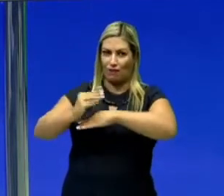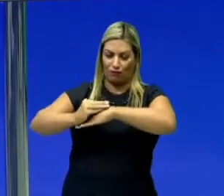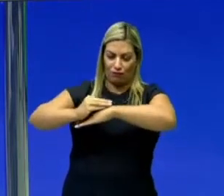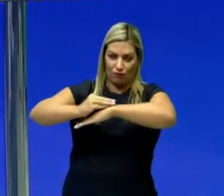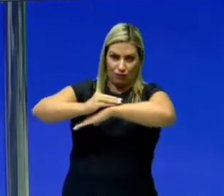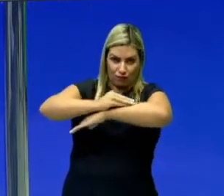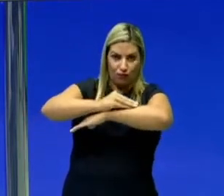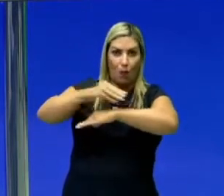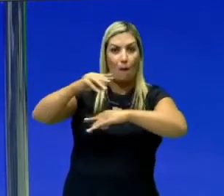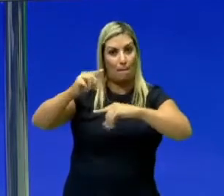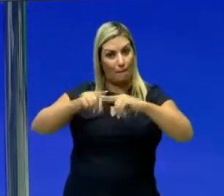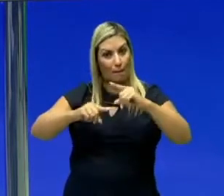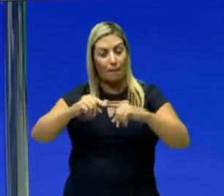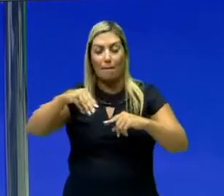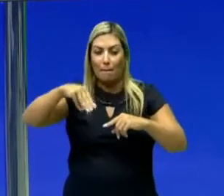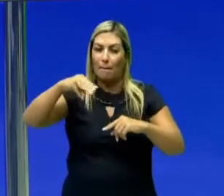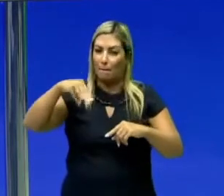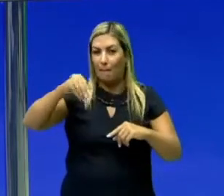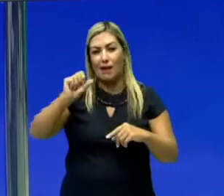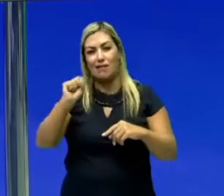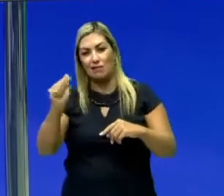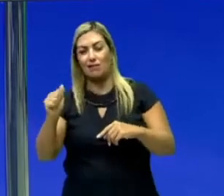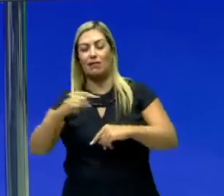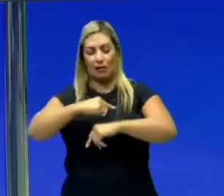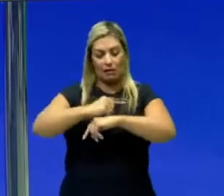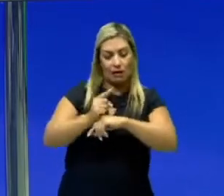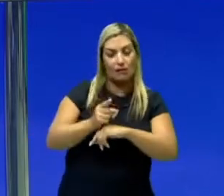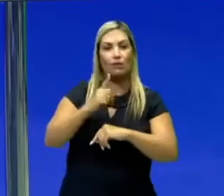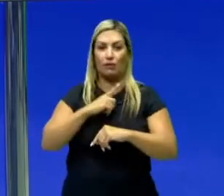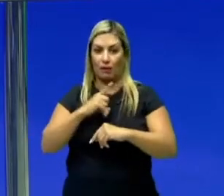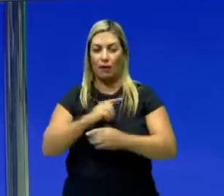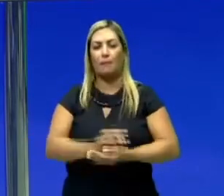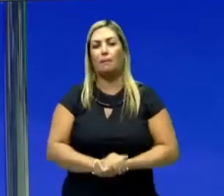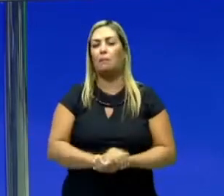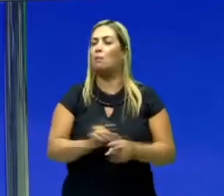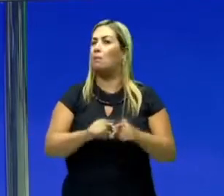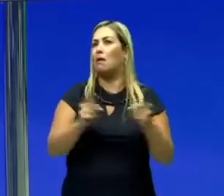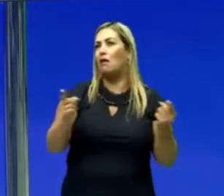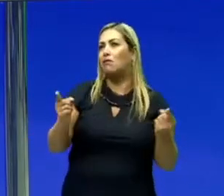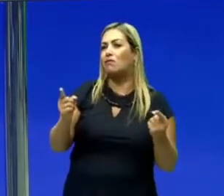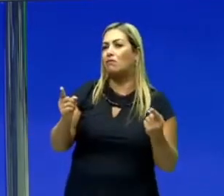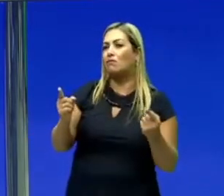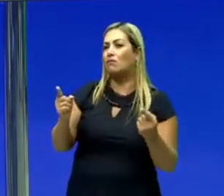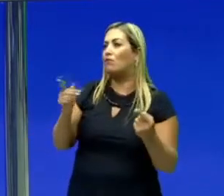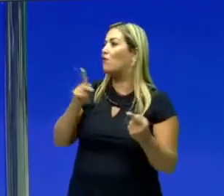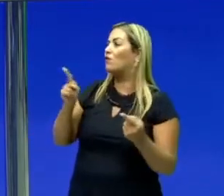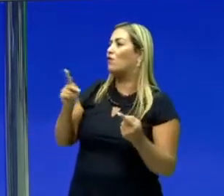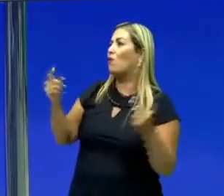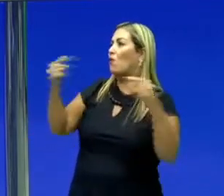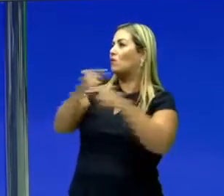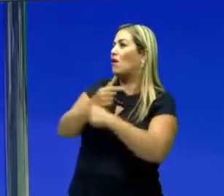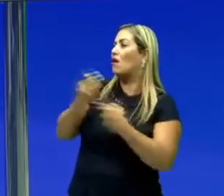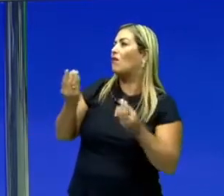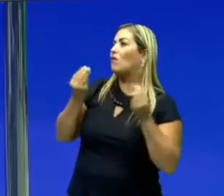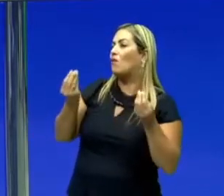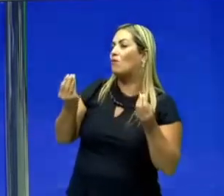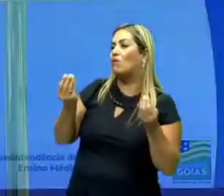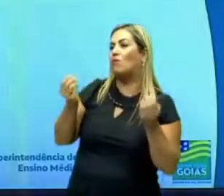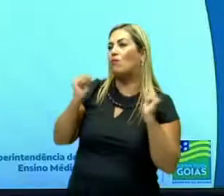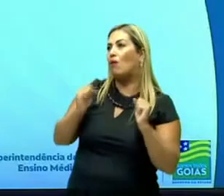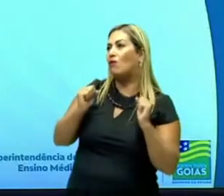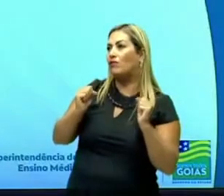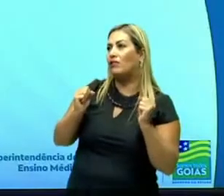numa determinada massa, provoca uma certa aceleração. Mas Fontenelle, não poderia ser o contrário? Não poderia ser